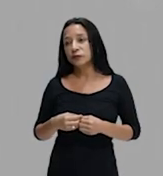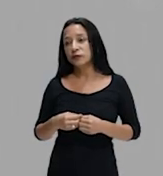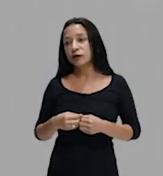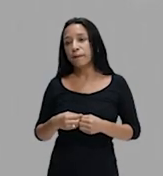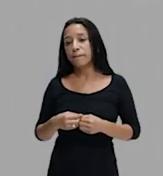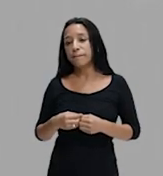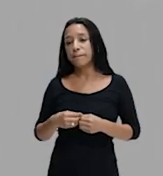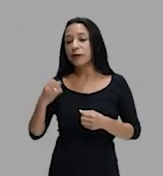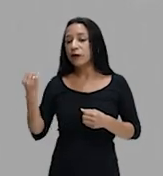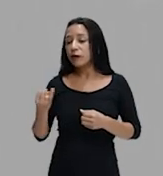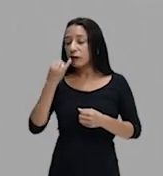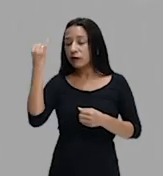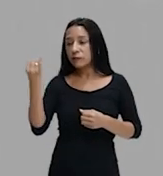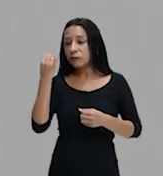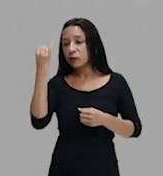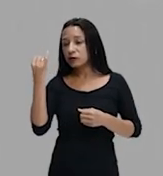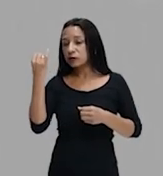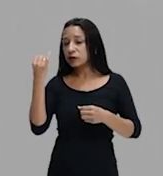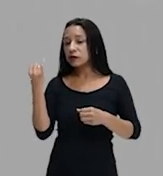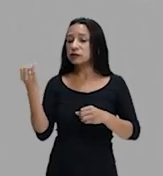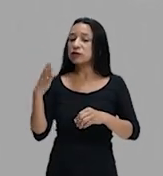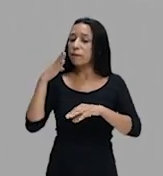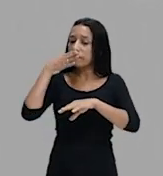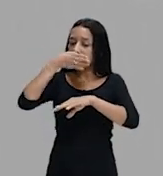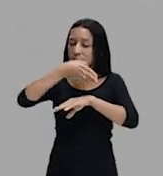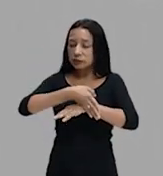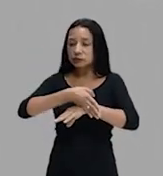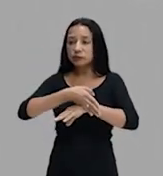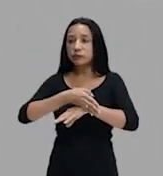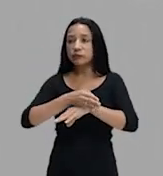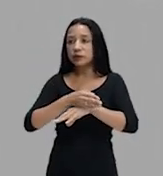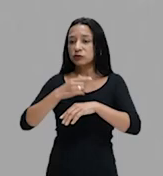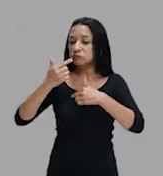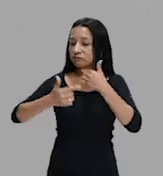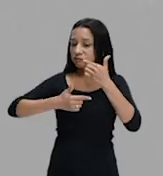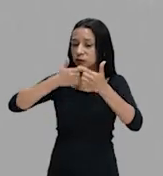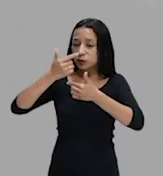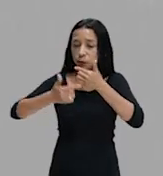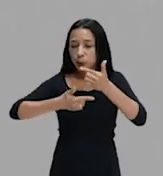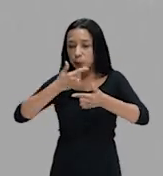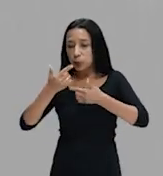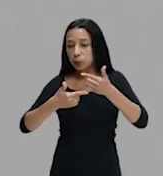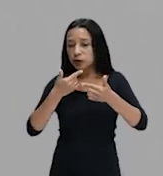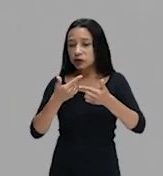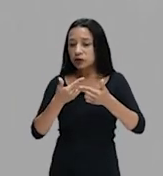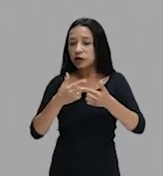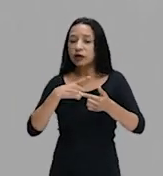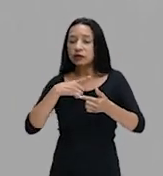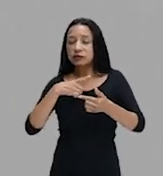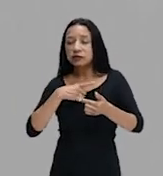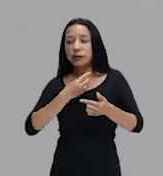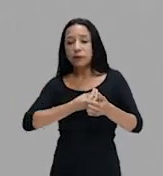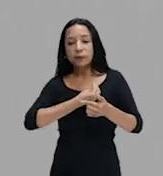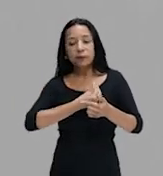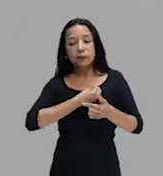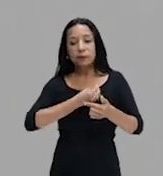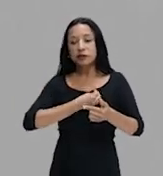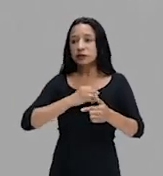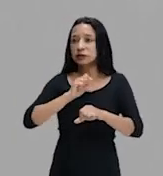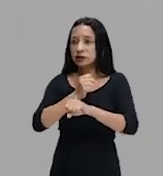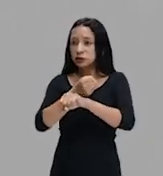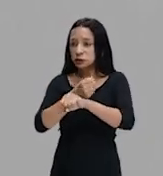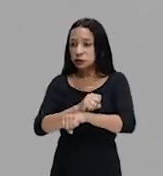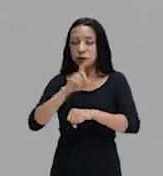participantes desse movimento. Então, é um movimento que contava ali com a presença de escravos, de negros, de mulatos, mestiços. E